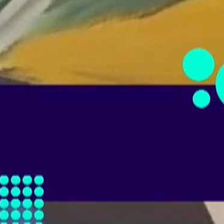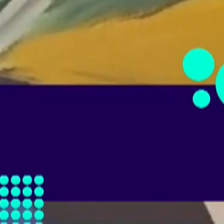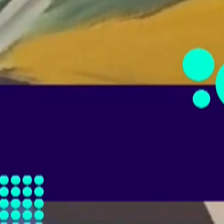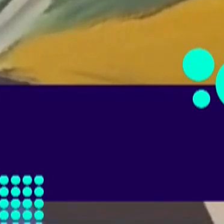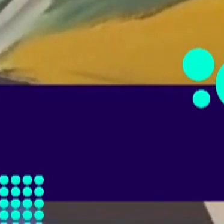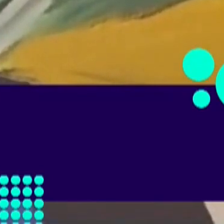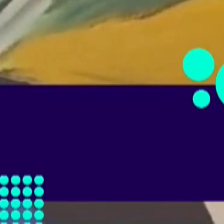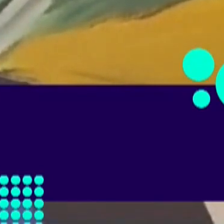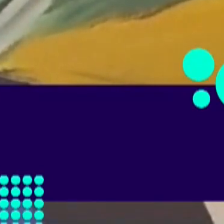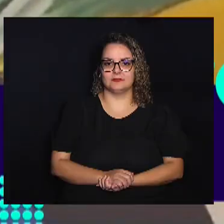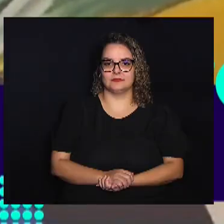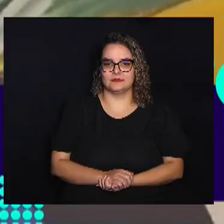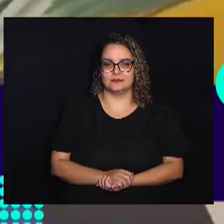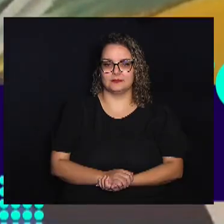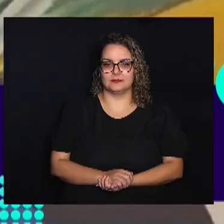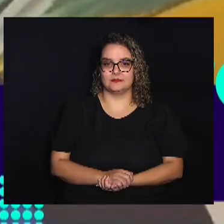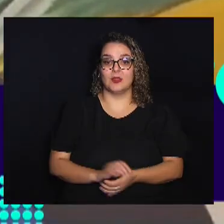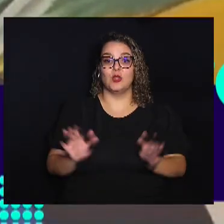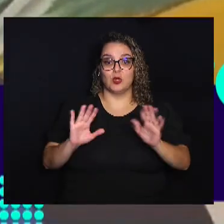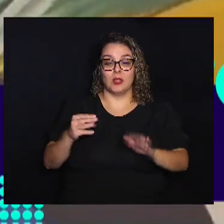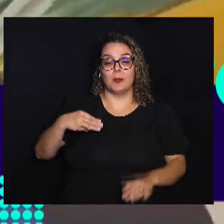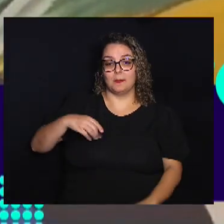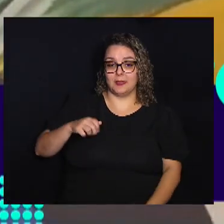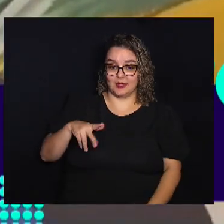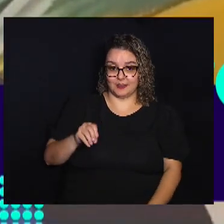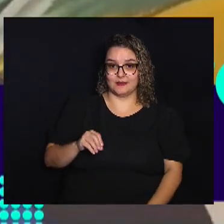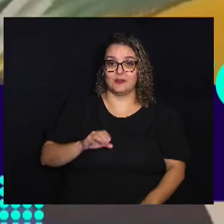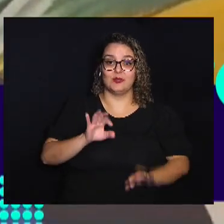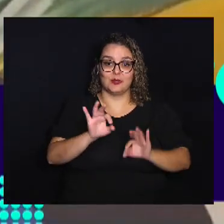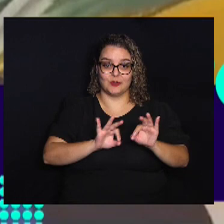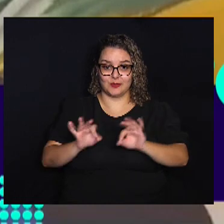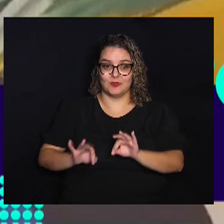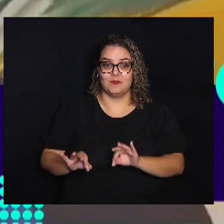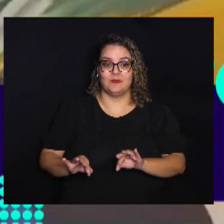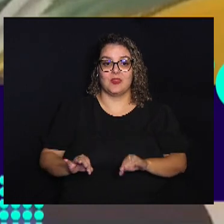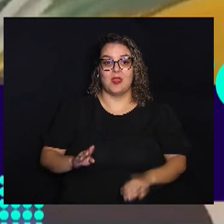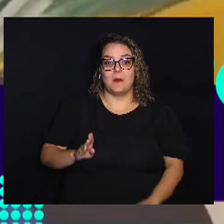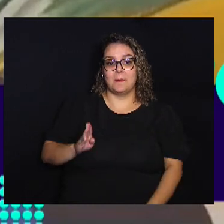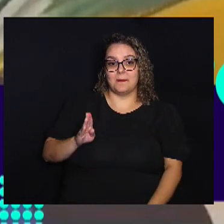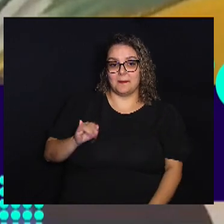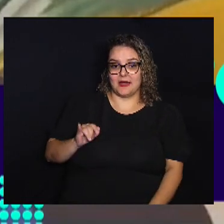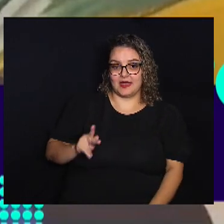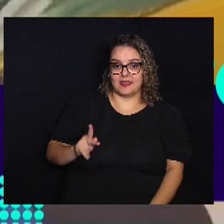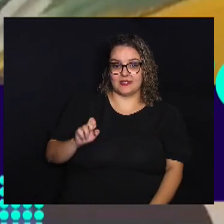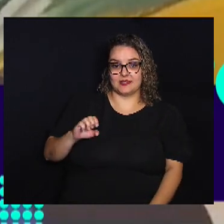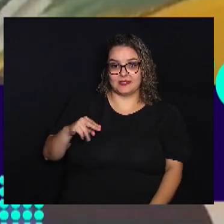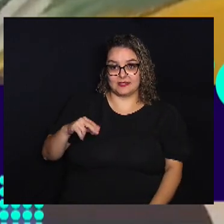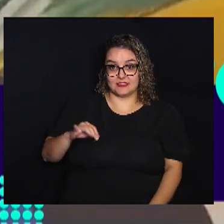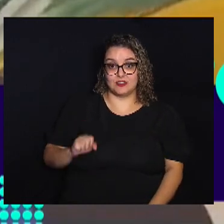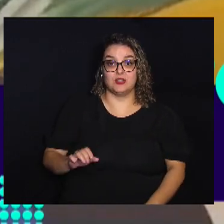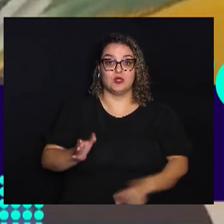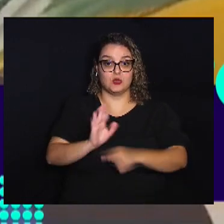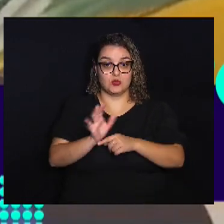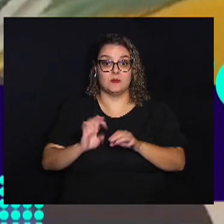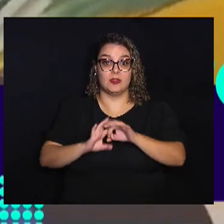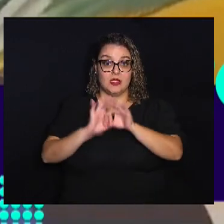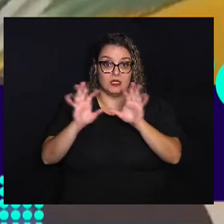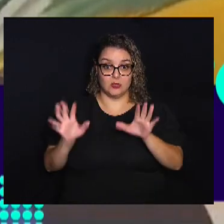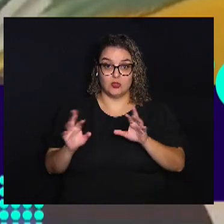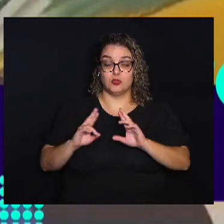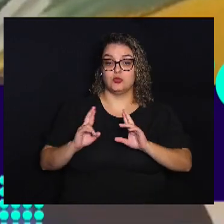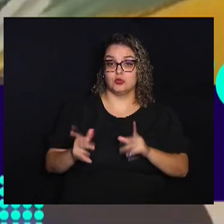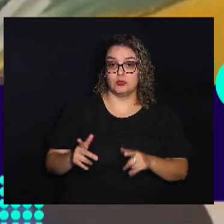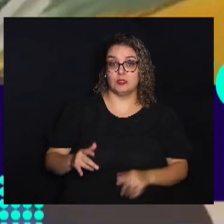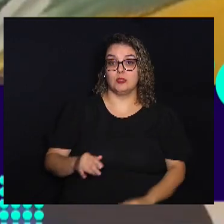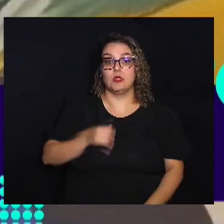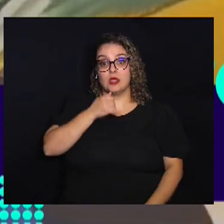Olá Meu nome é Marco Costa Eu sou coordenador Do projeto Bikecine O Bikecine é um cinema ao ar livre Que o diferencial dele É que a energia